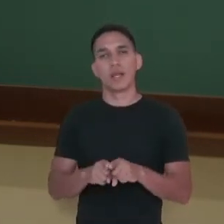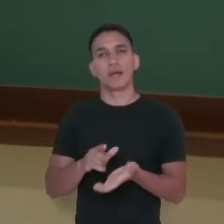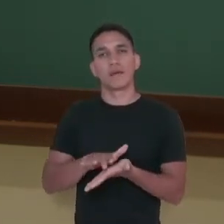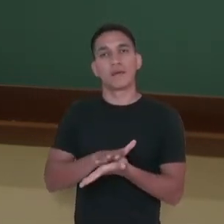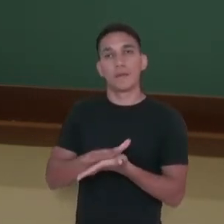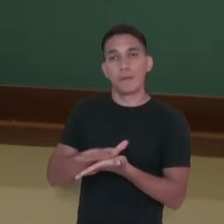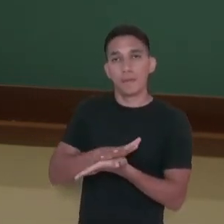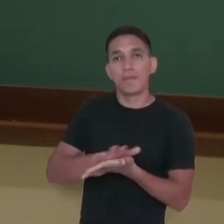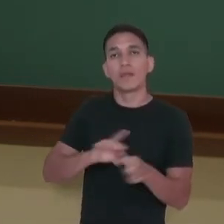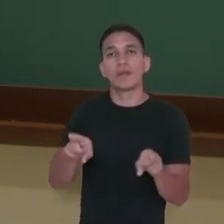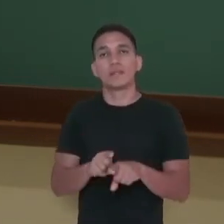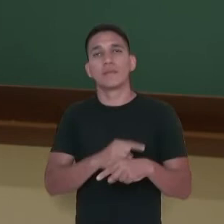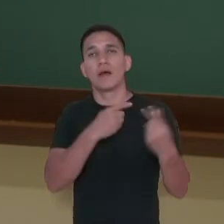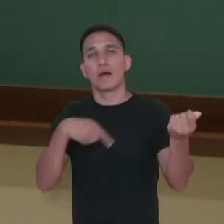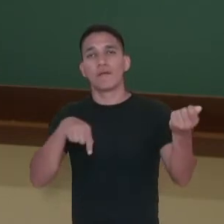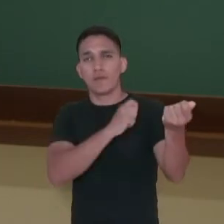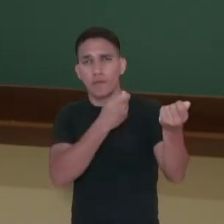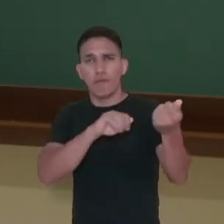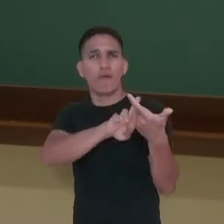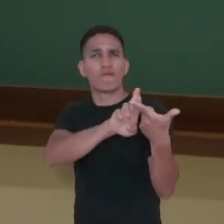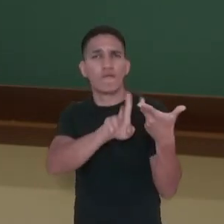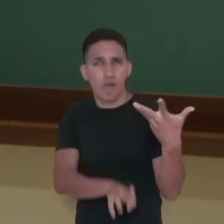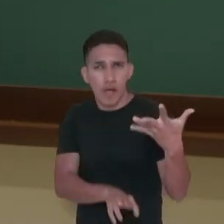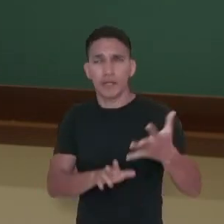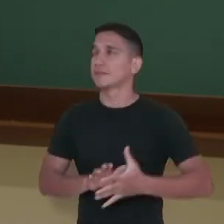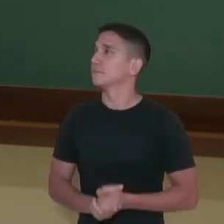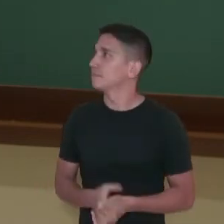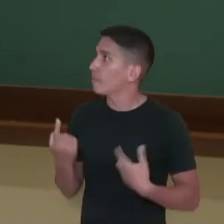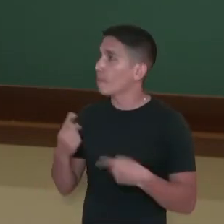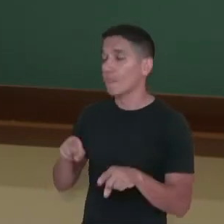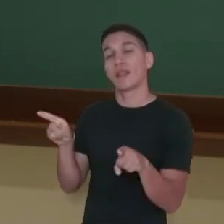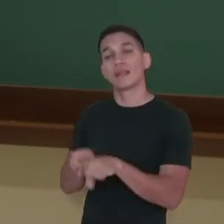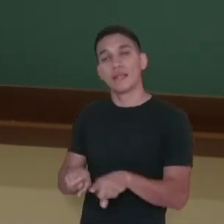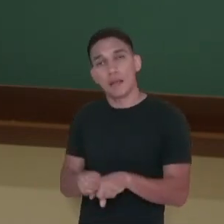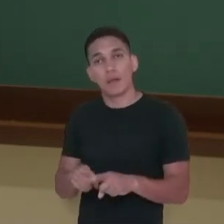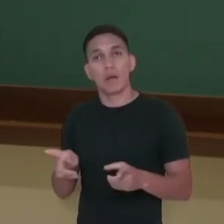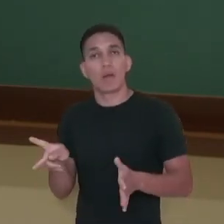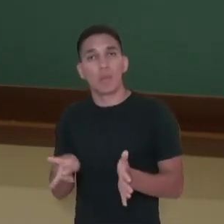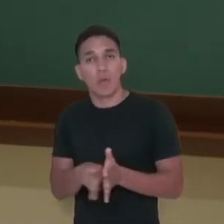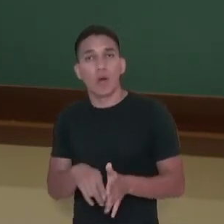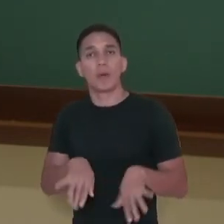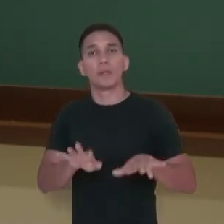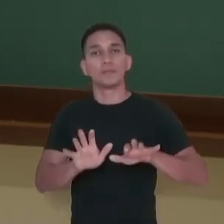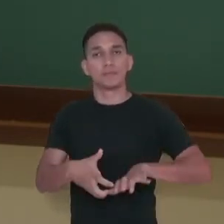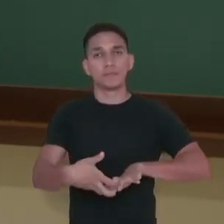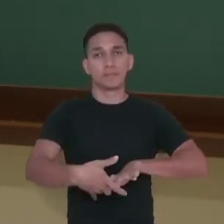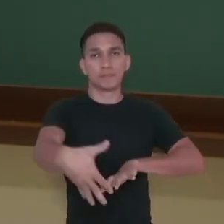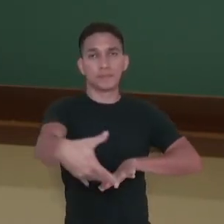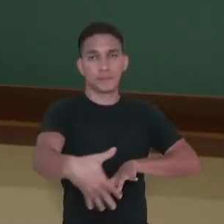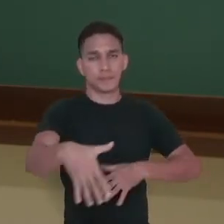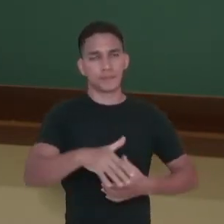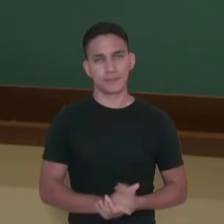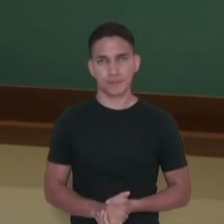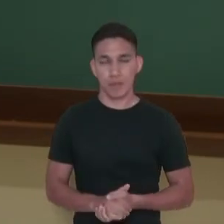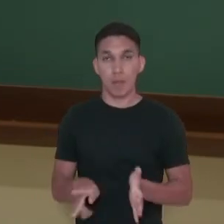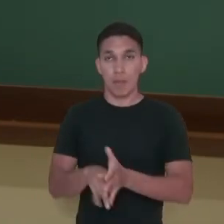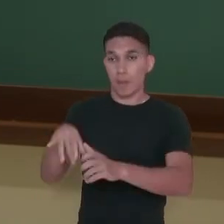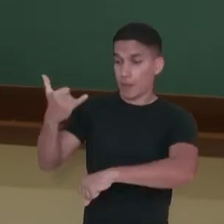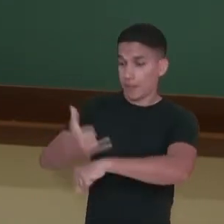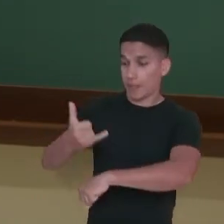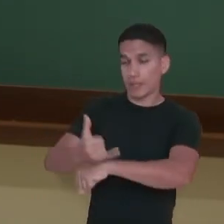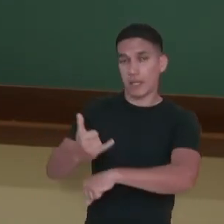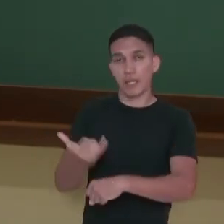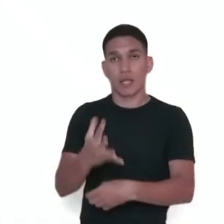os violinos, violas, violoncelos e contrabaixos, cordas percutidas, como o piano. Na dos metais, fazem